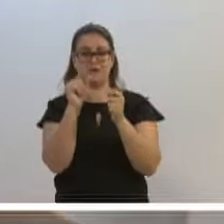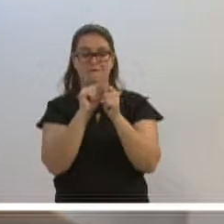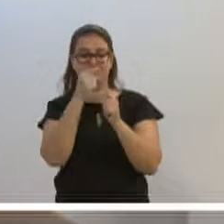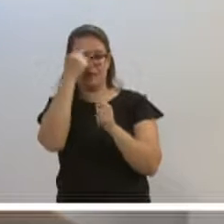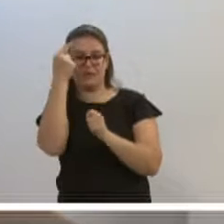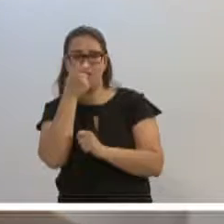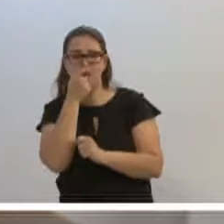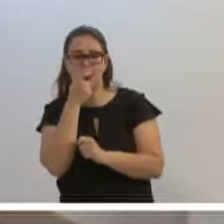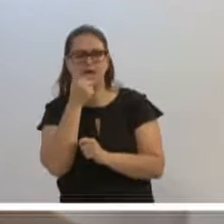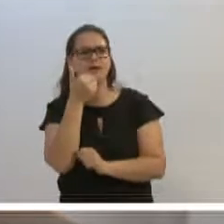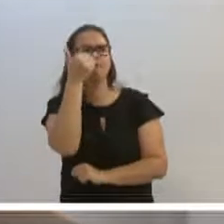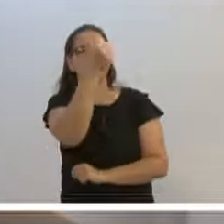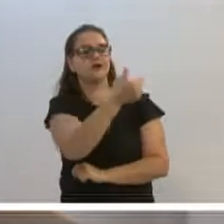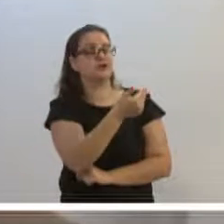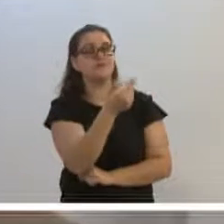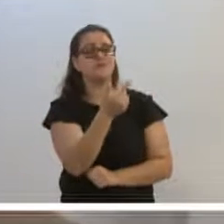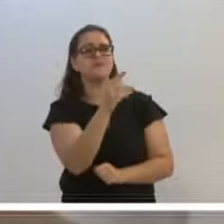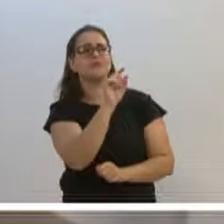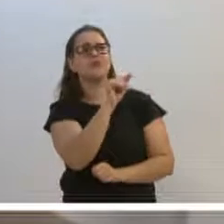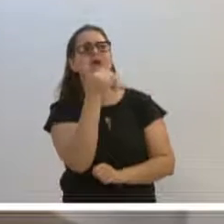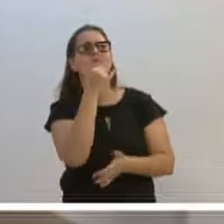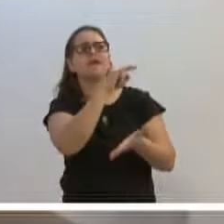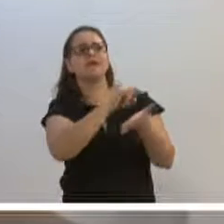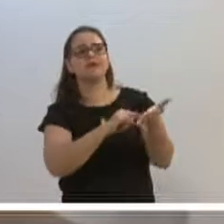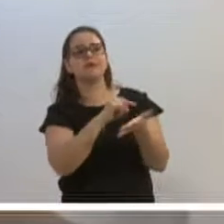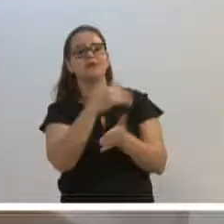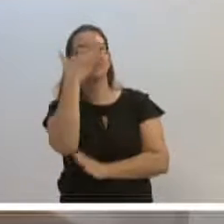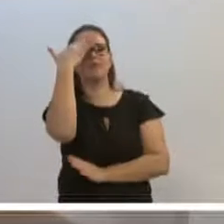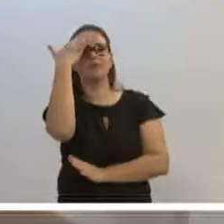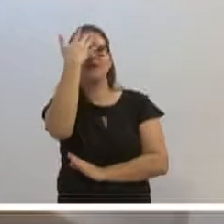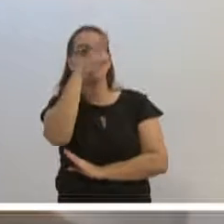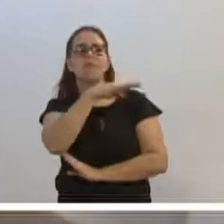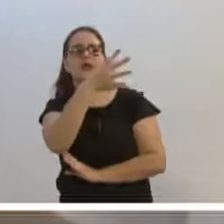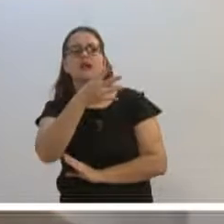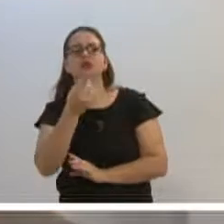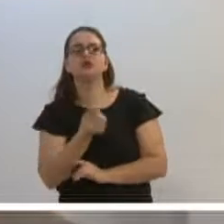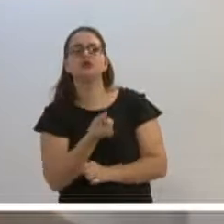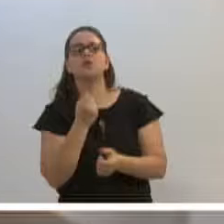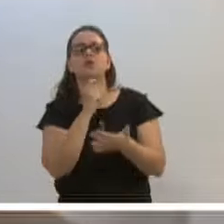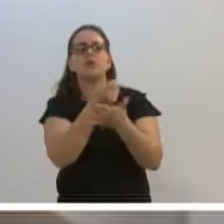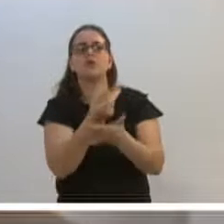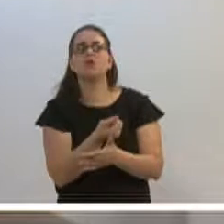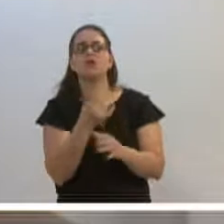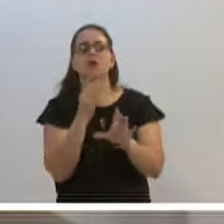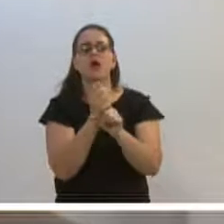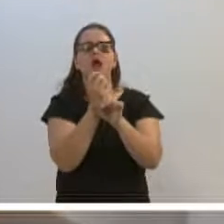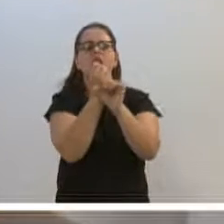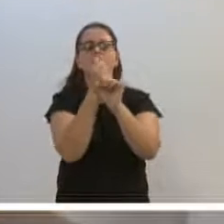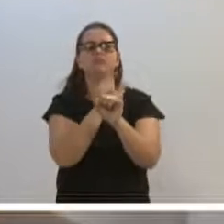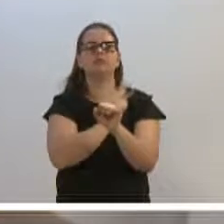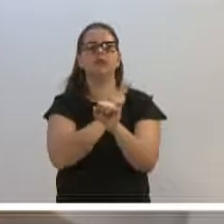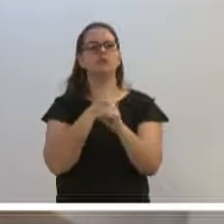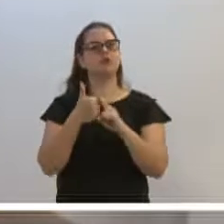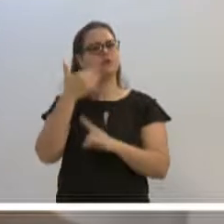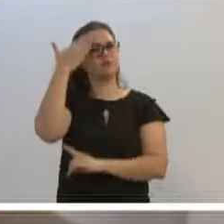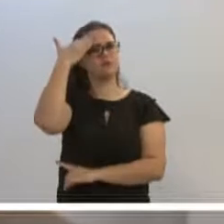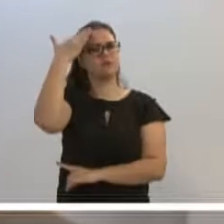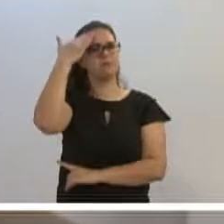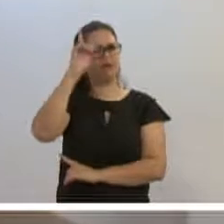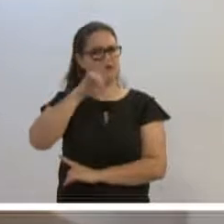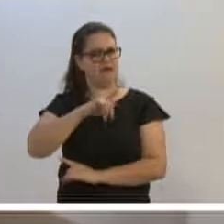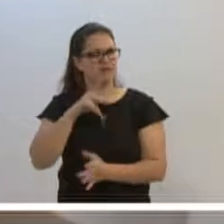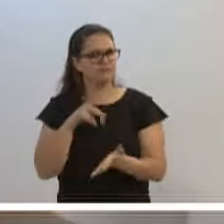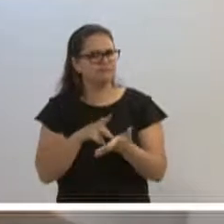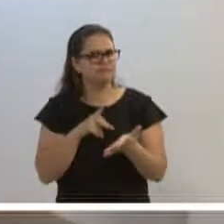vereador Becker, foi pedir justamente através de requerimento, a planilha de custo, quais são os cálculos envolvidos, até para nós sabermos se era o